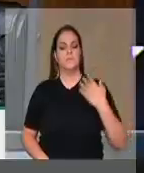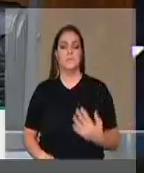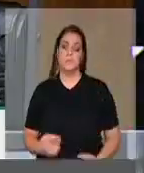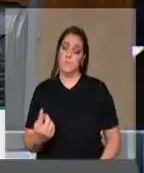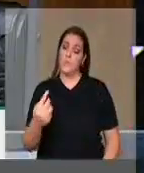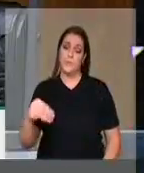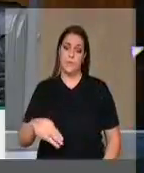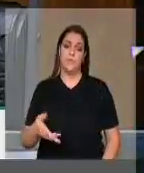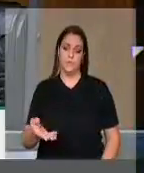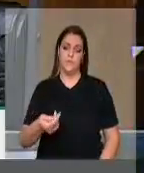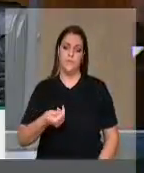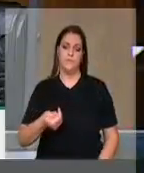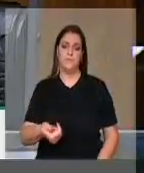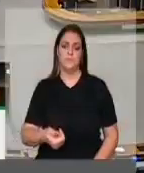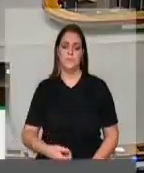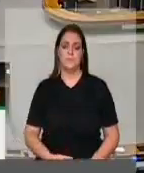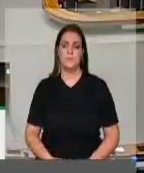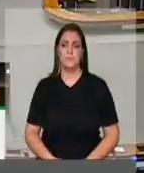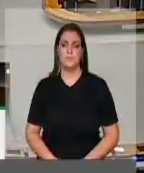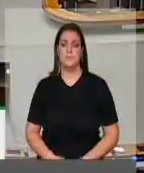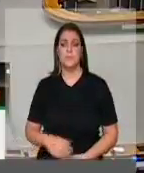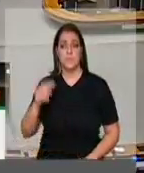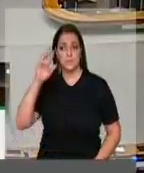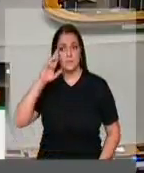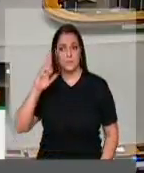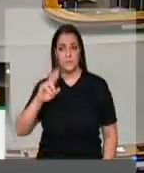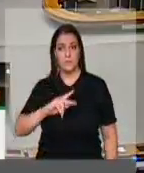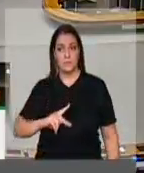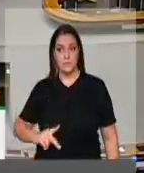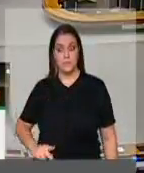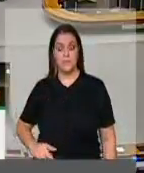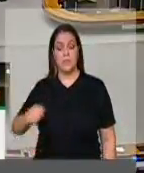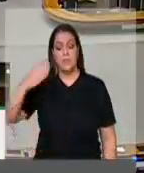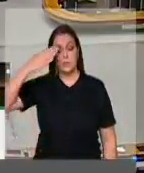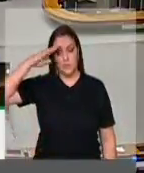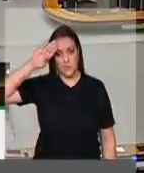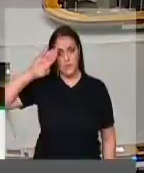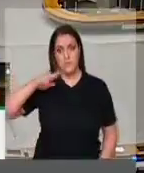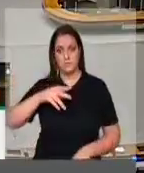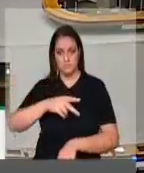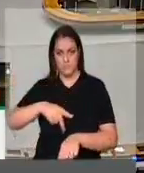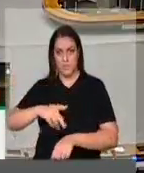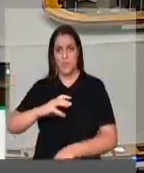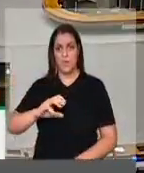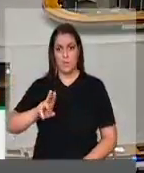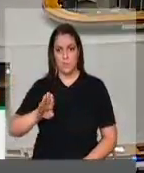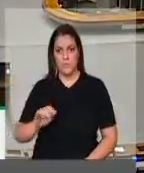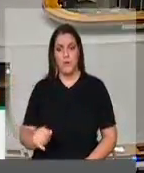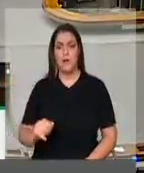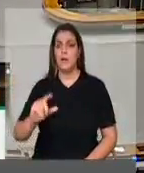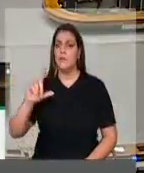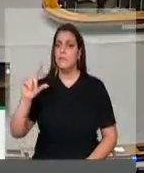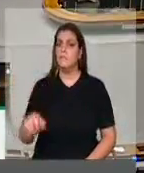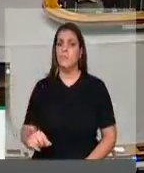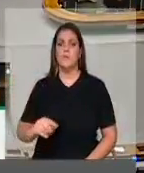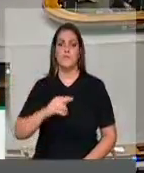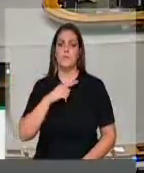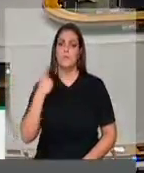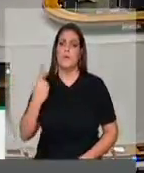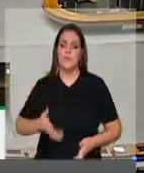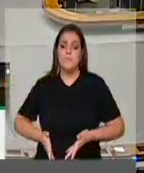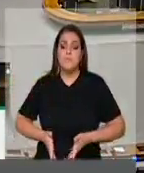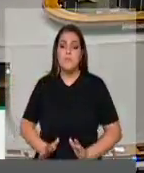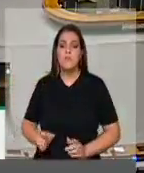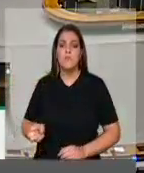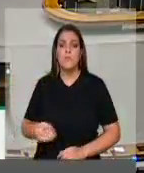Um minuto, deputada, agora. Senhor presidente, Cuba tem a menor taxa de mortalidade neonatal do